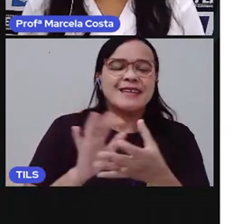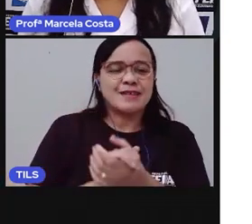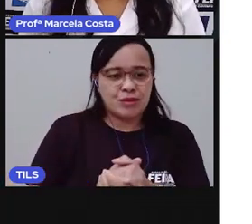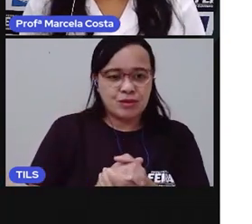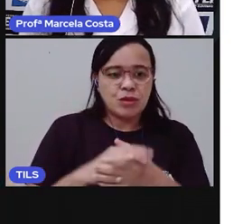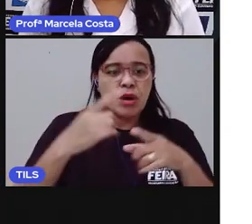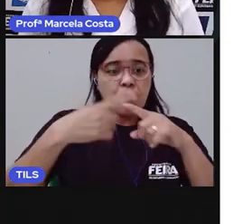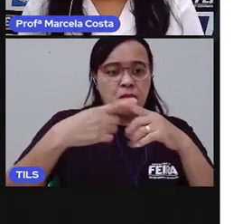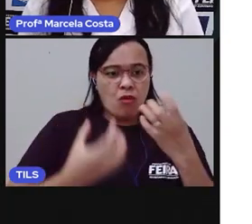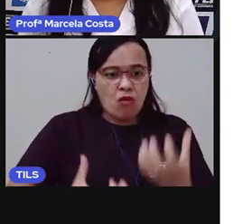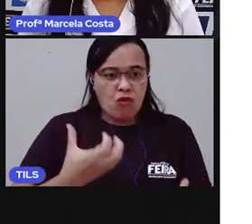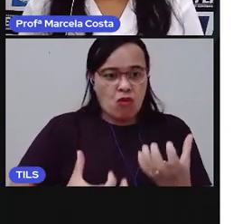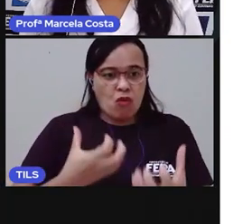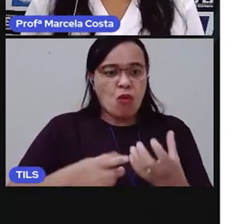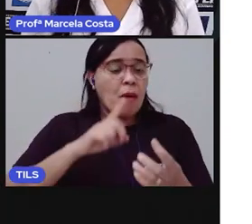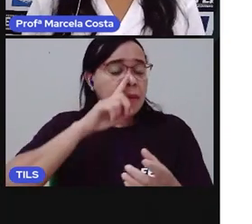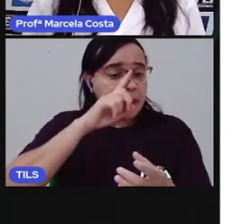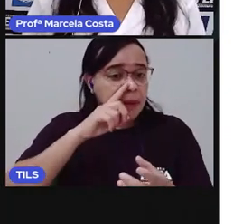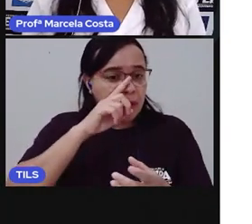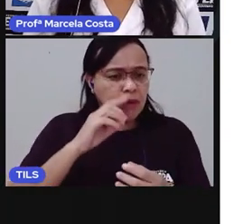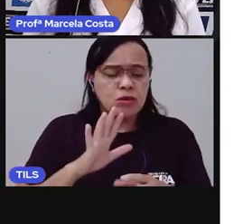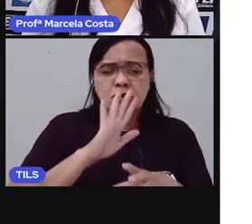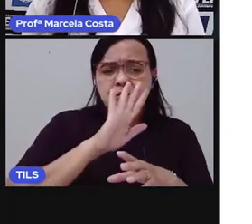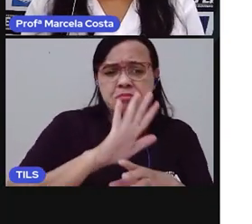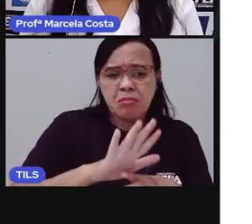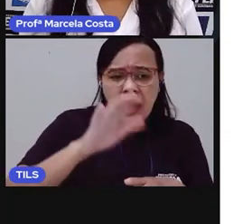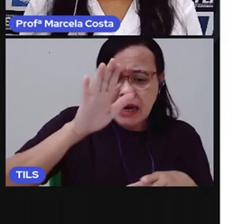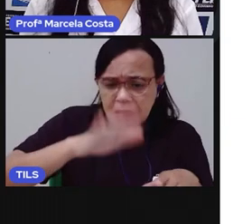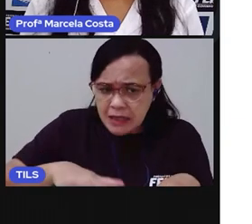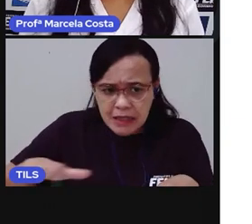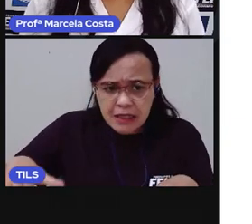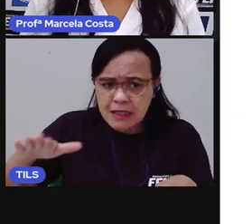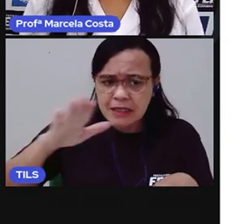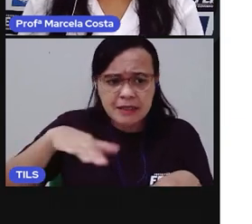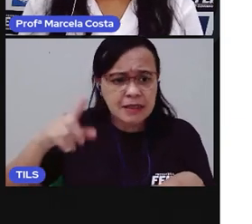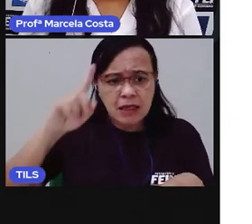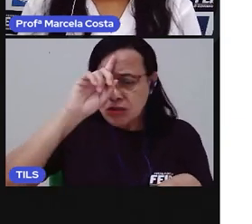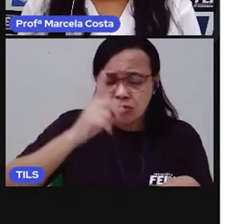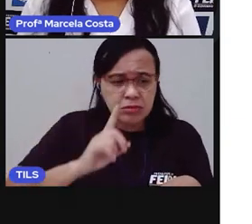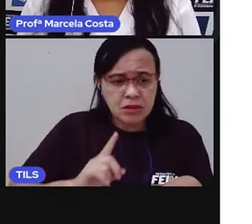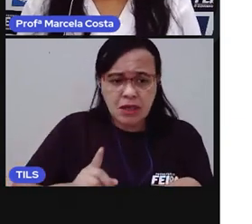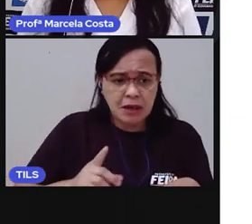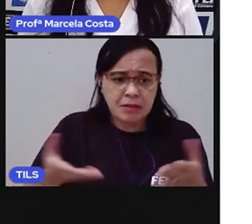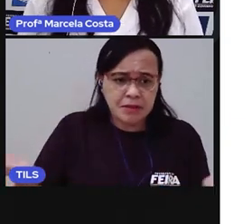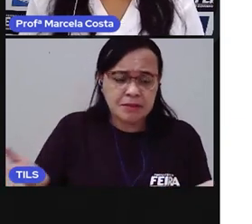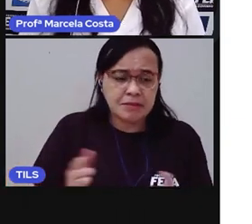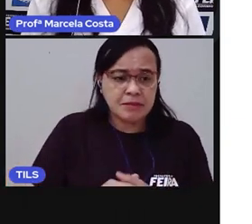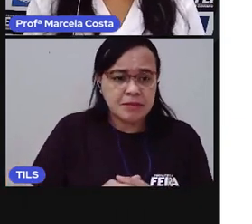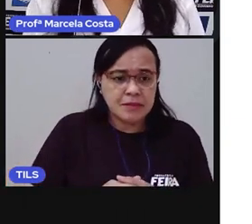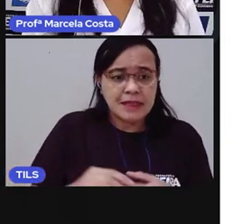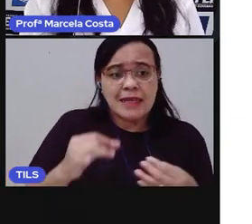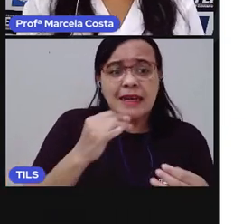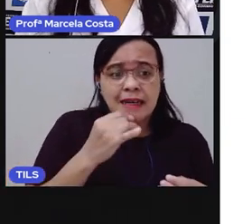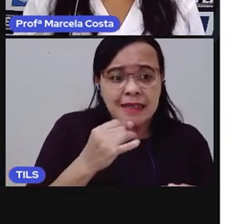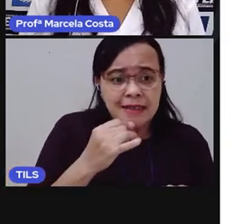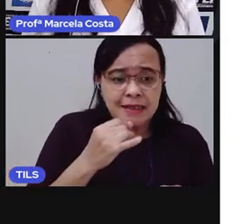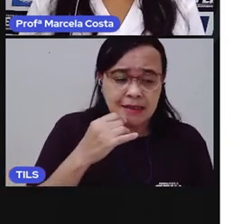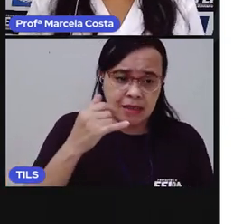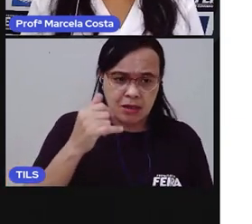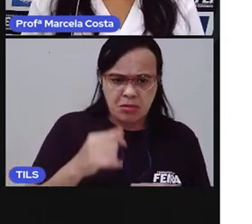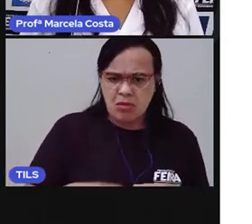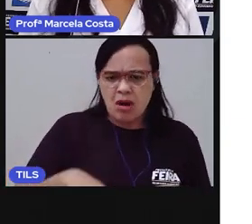pessoa, uma criança, por exemplo, que deixa de brincar, joga bola, porque tem medo da bola